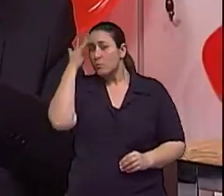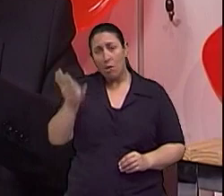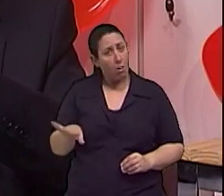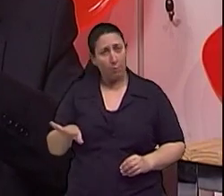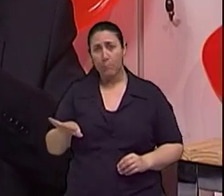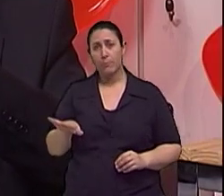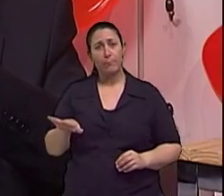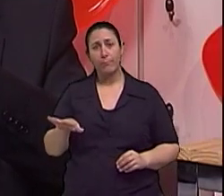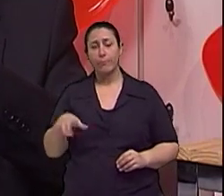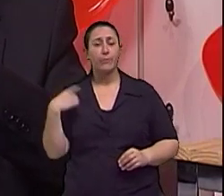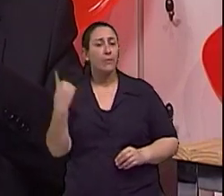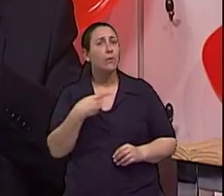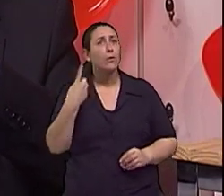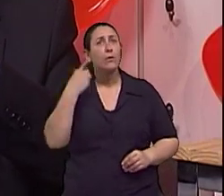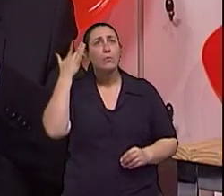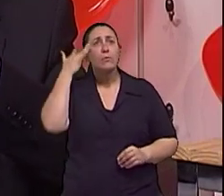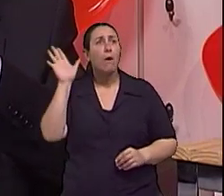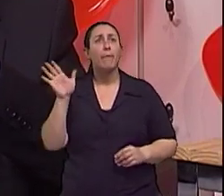isso, né?